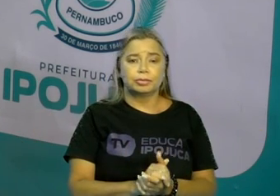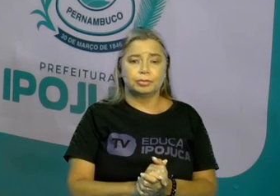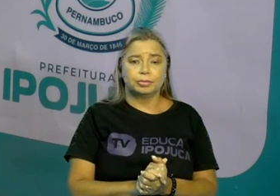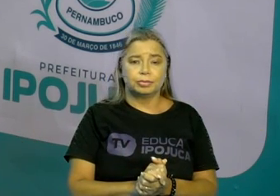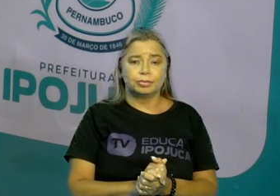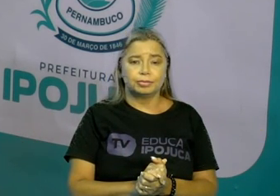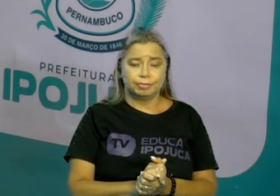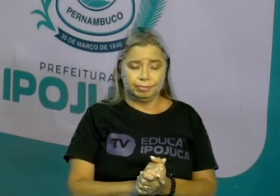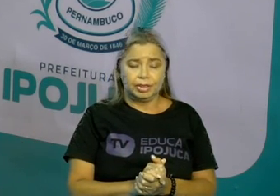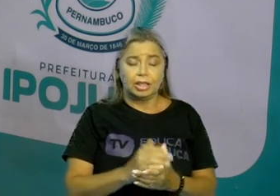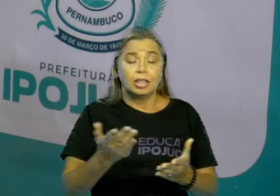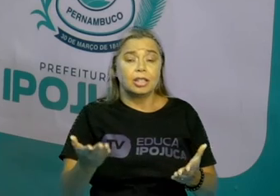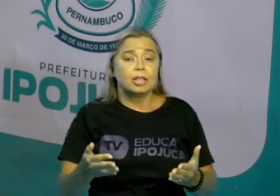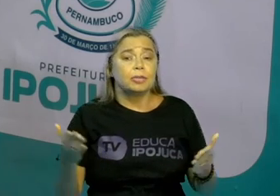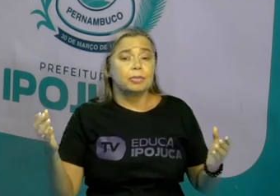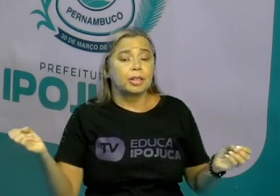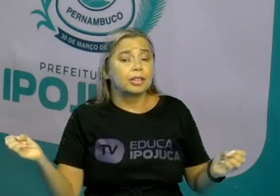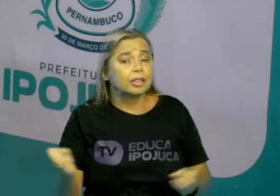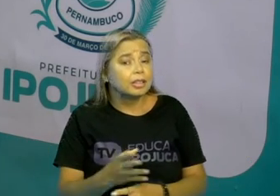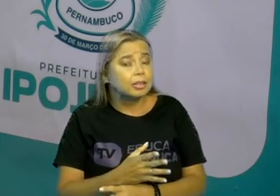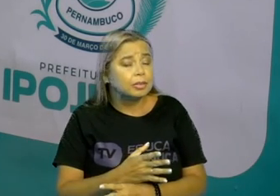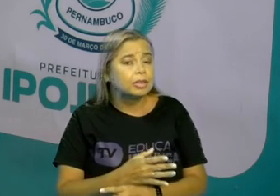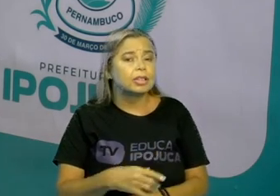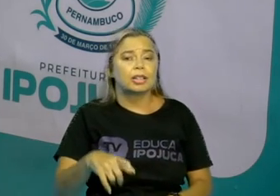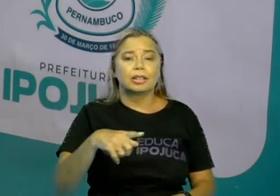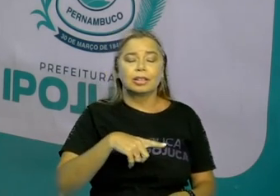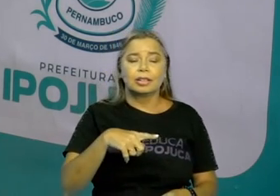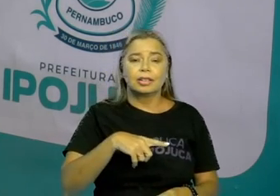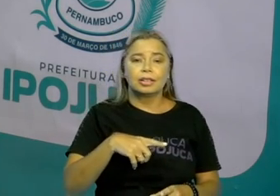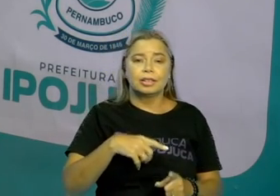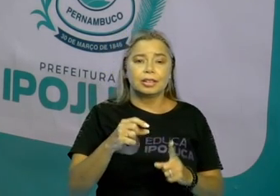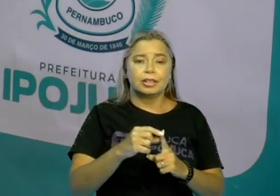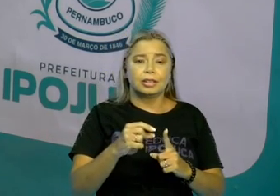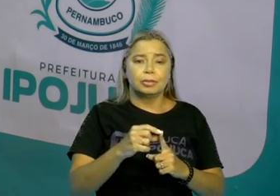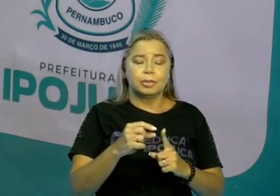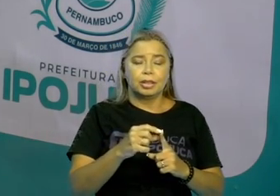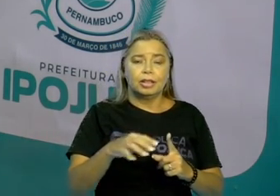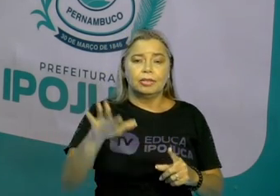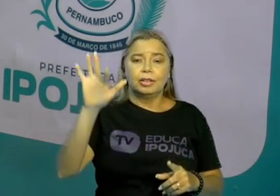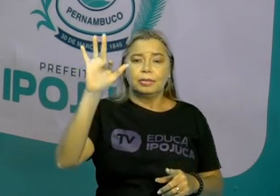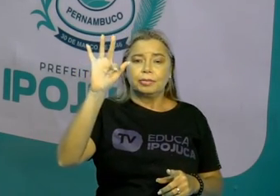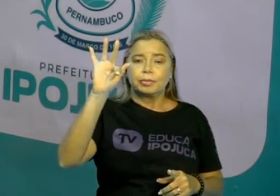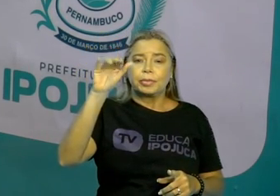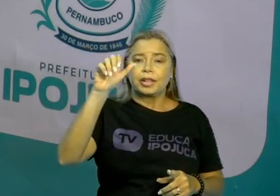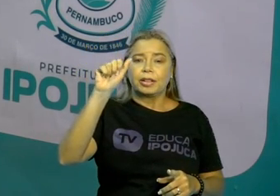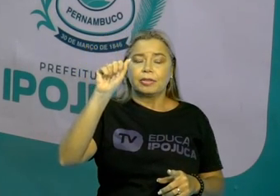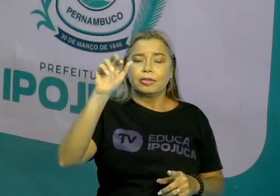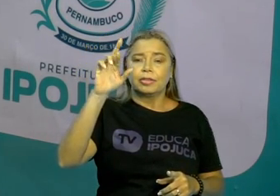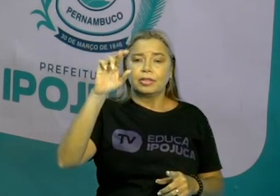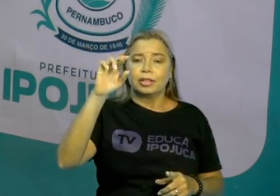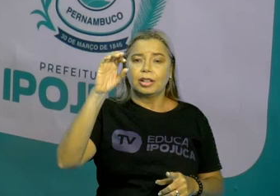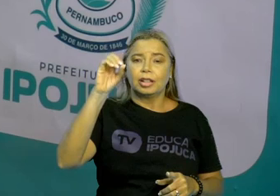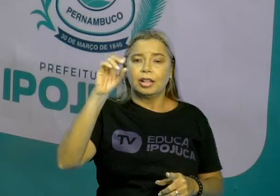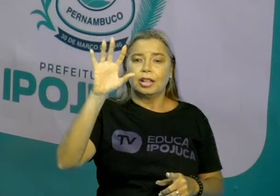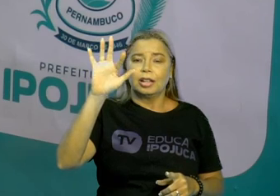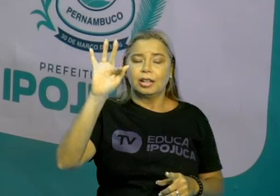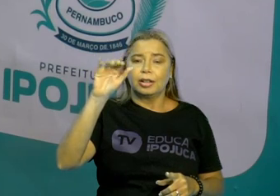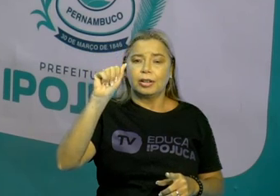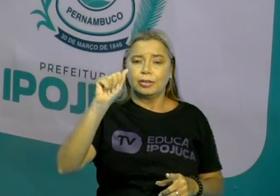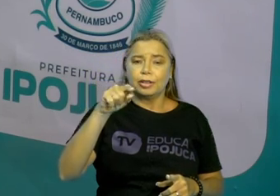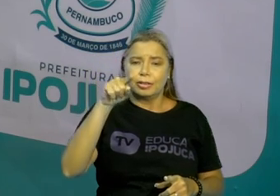E para fechar o nosso desafio a gente tem a palavra farofa. Quem não gosta, né?